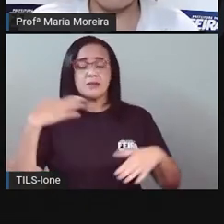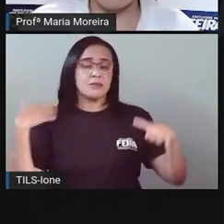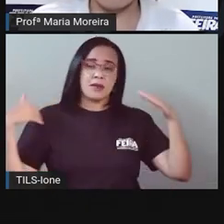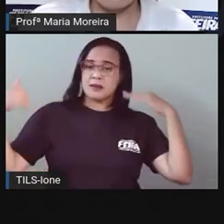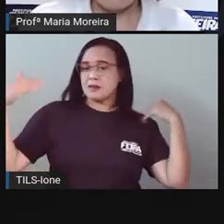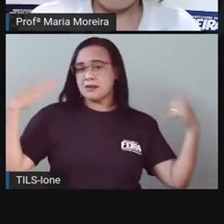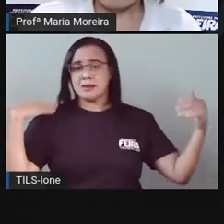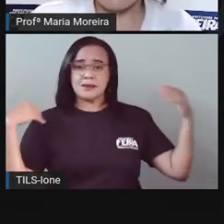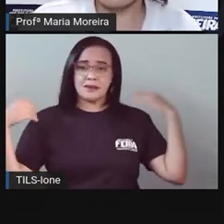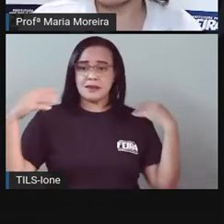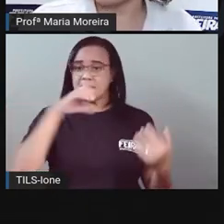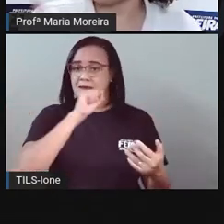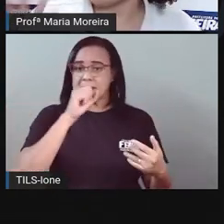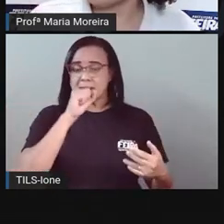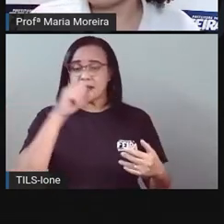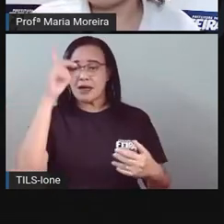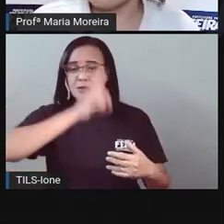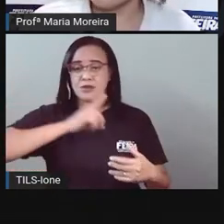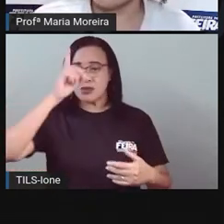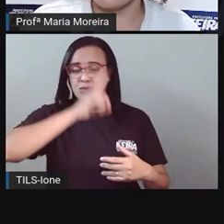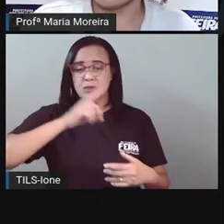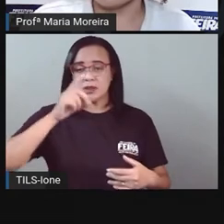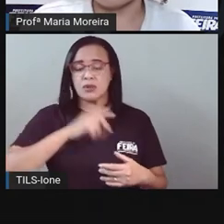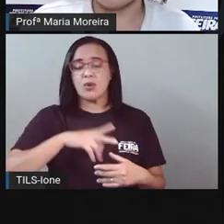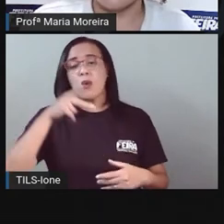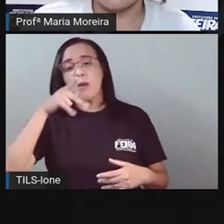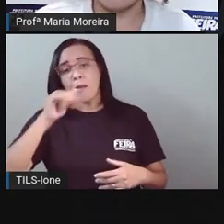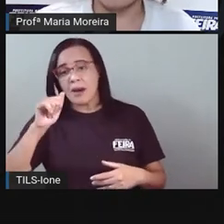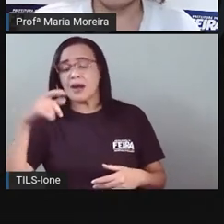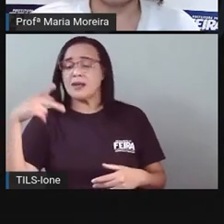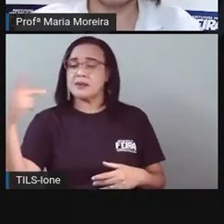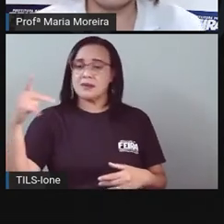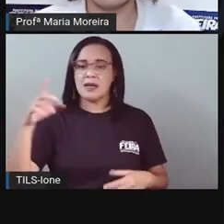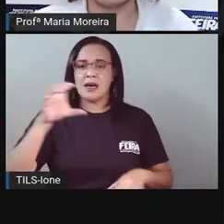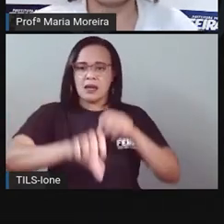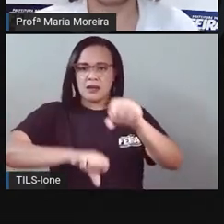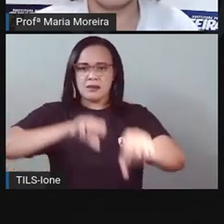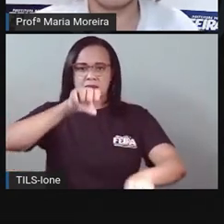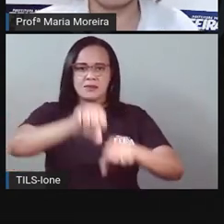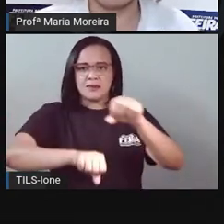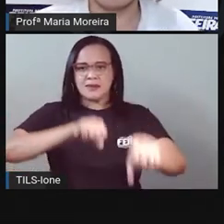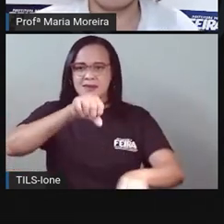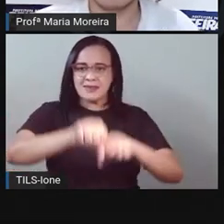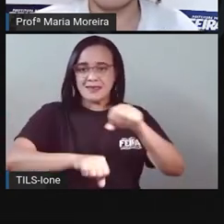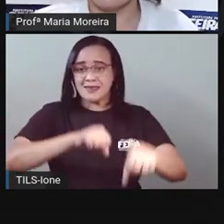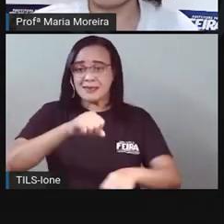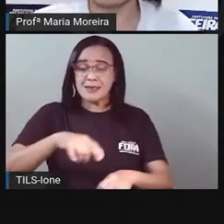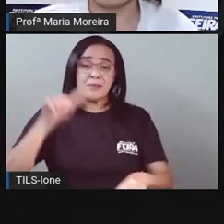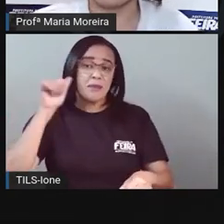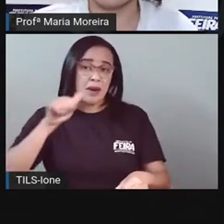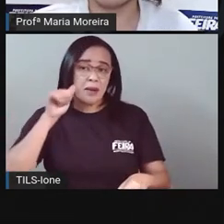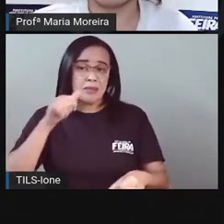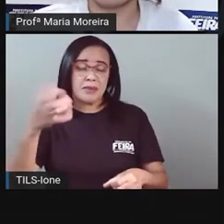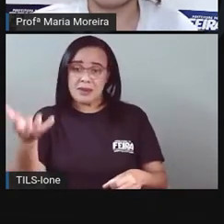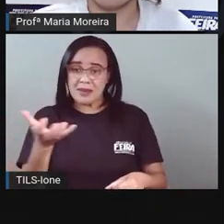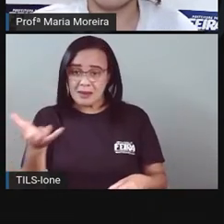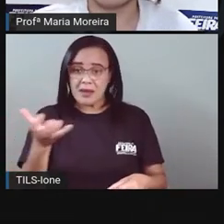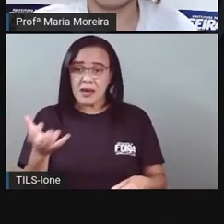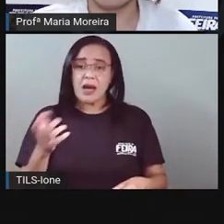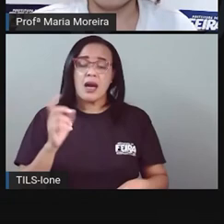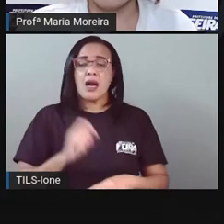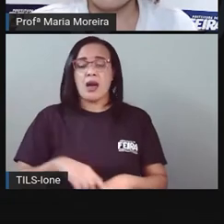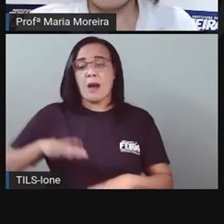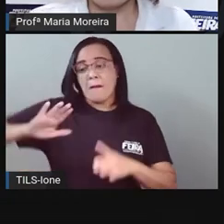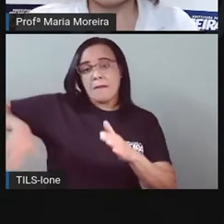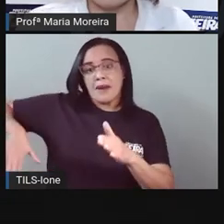E no domingo O pai queria então Andar de bicicleta Só que Carol Queria ir à praia de novo E aí o que foi que ela disse? Olha